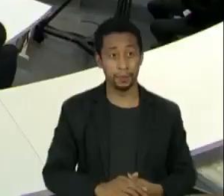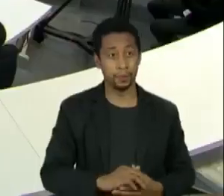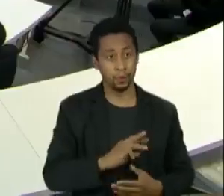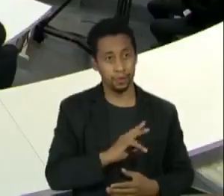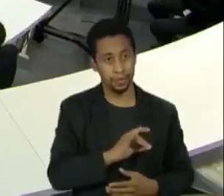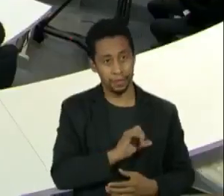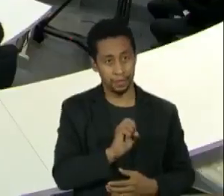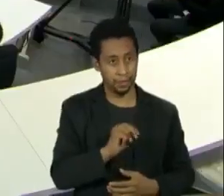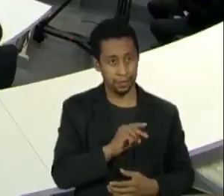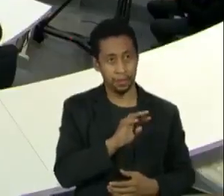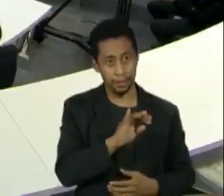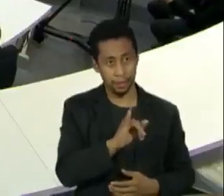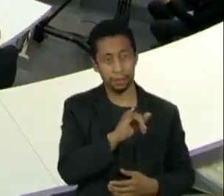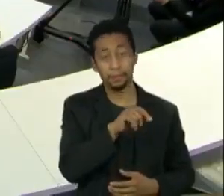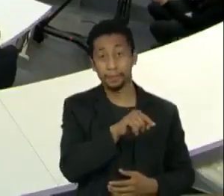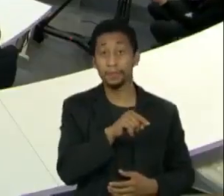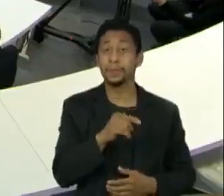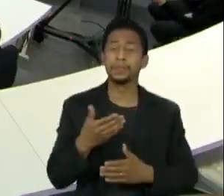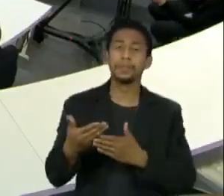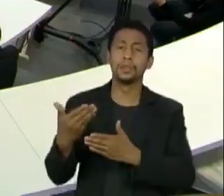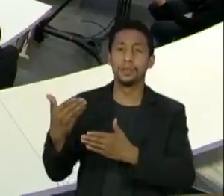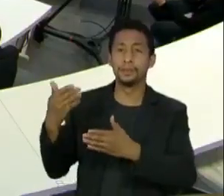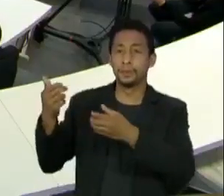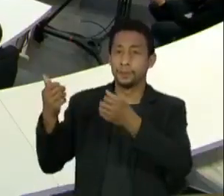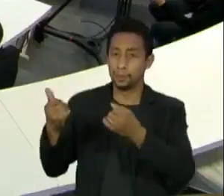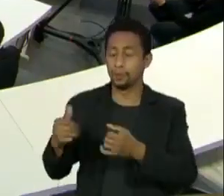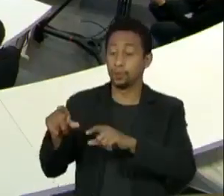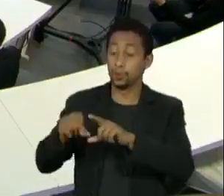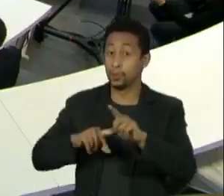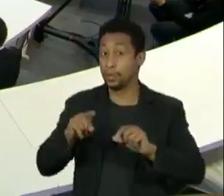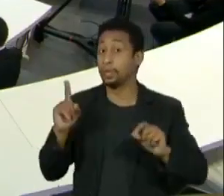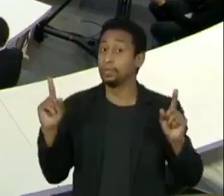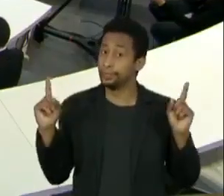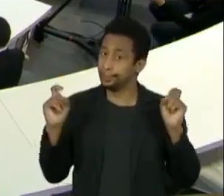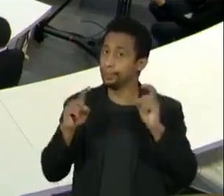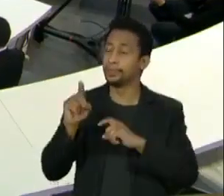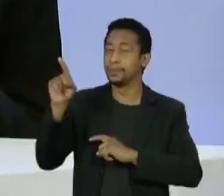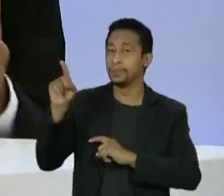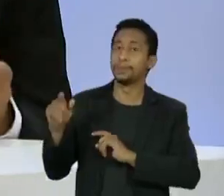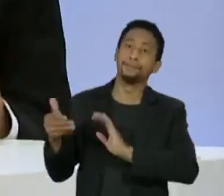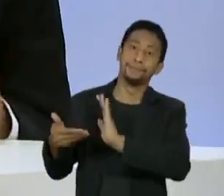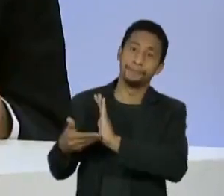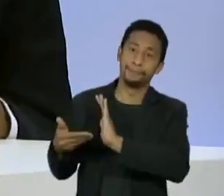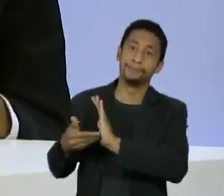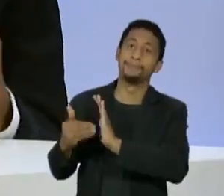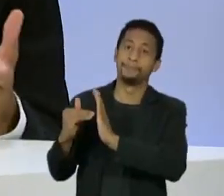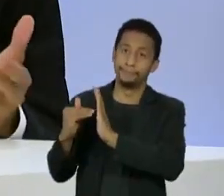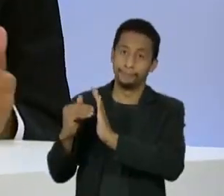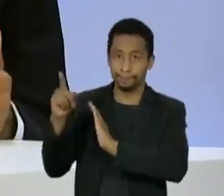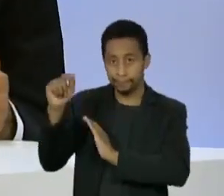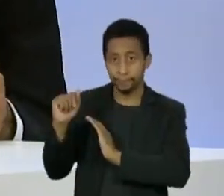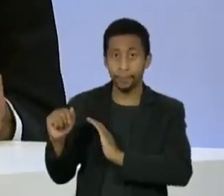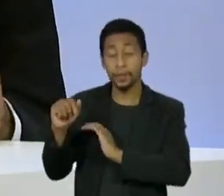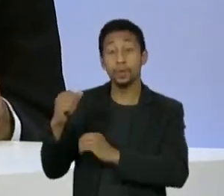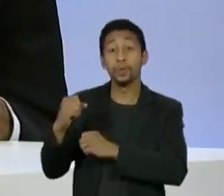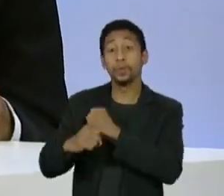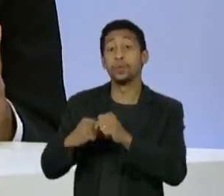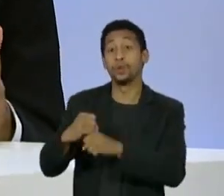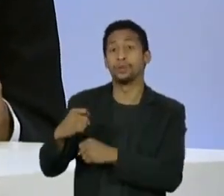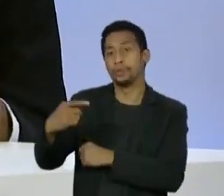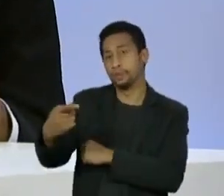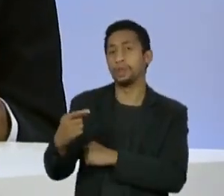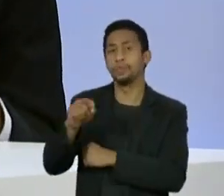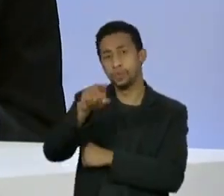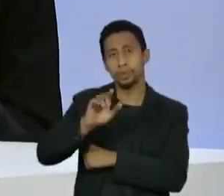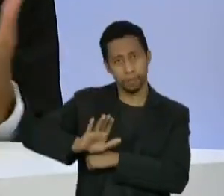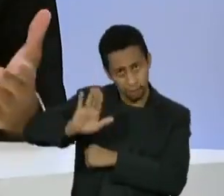Senador Alessandro, em alguns blocos anteriores o senhor falou das escolhas difíceis que têm que ser feitas no Senado e ano que vem o senhor é pré-candidato à